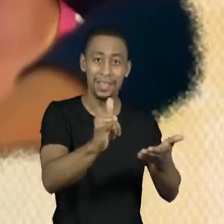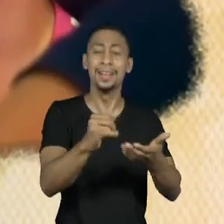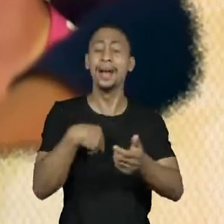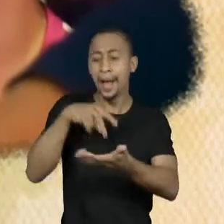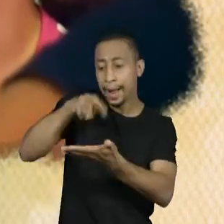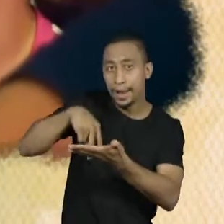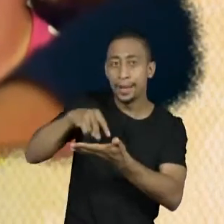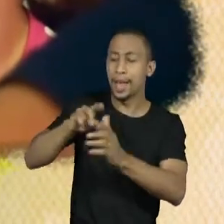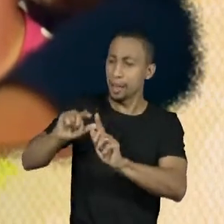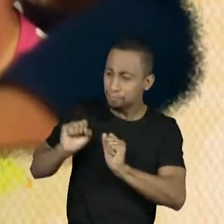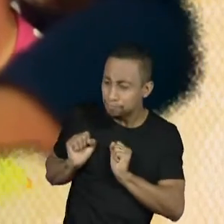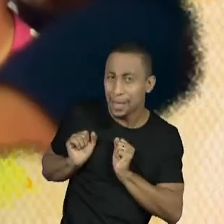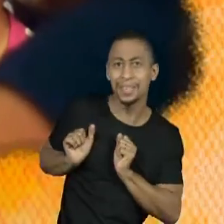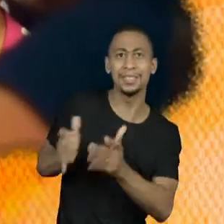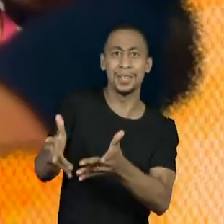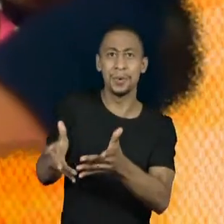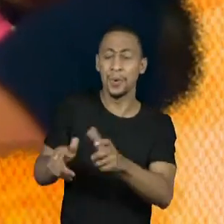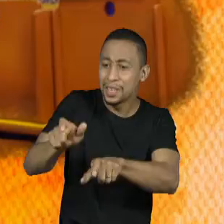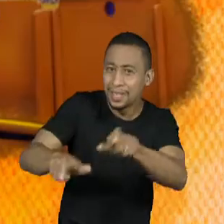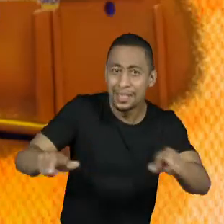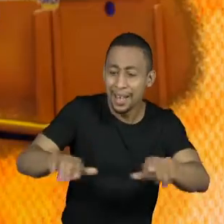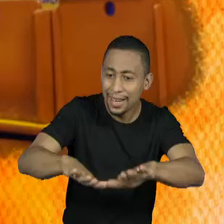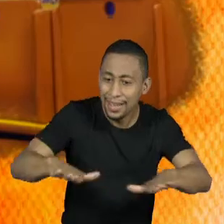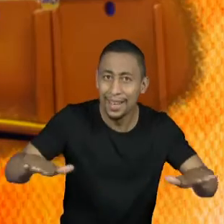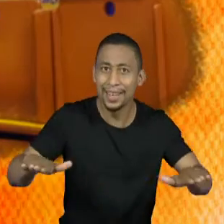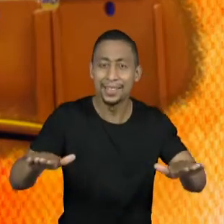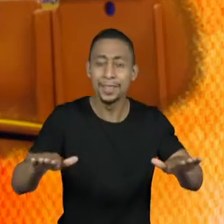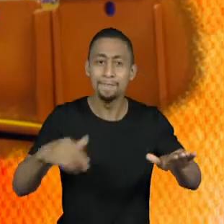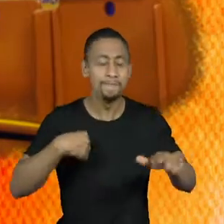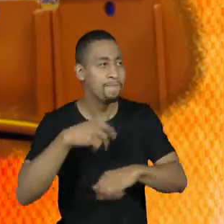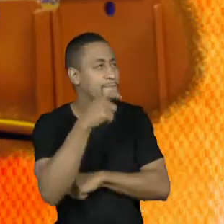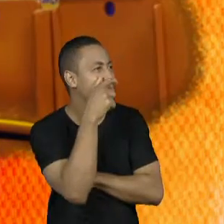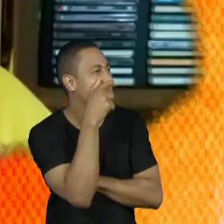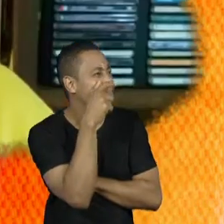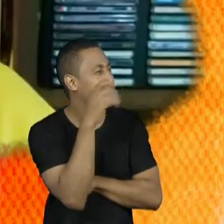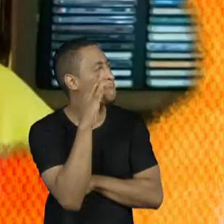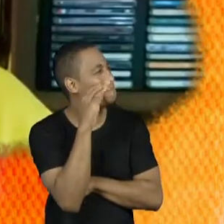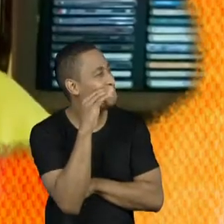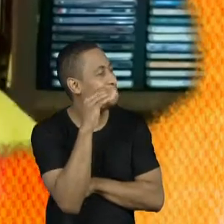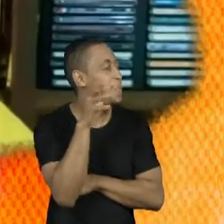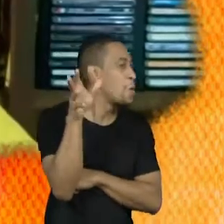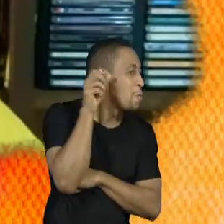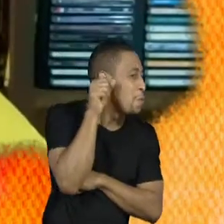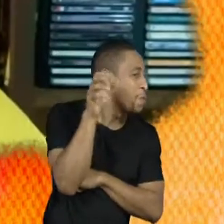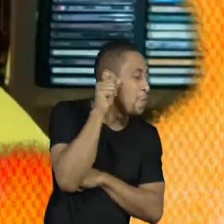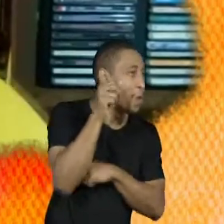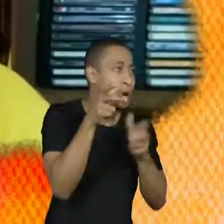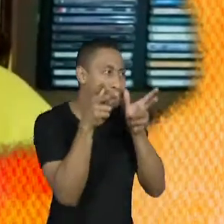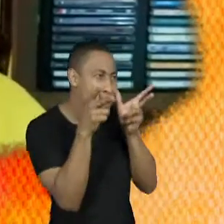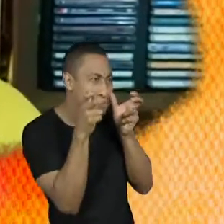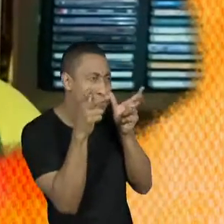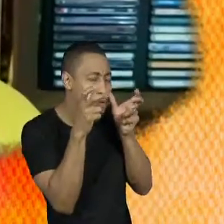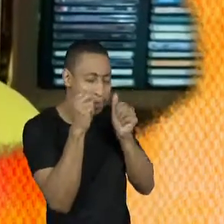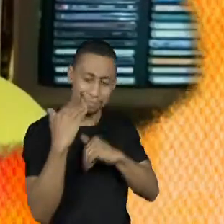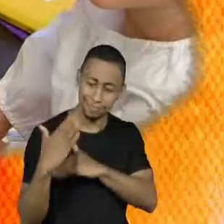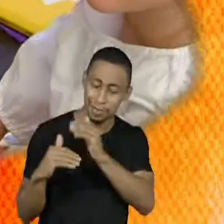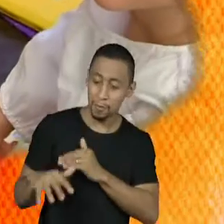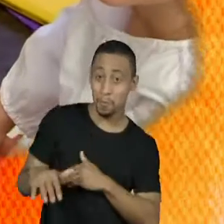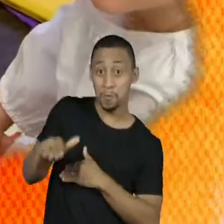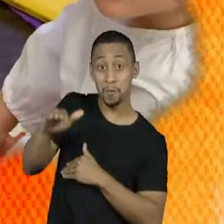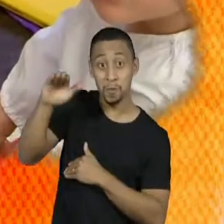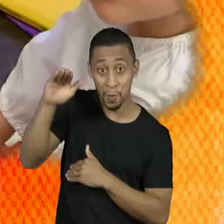conquista com a leitura é formação. É uma abordagem afetiva. Ler desenvolve a atenção.